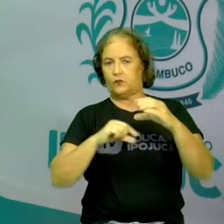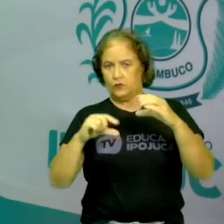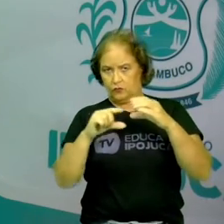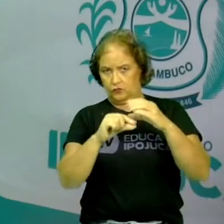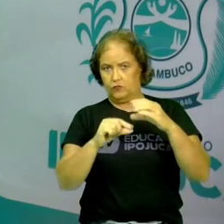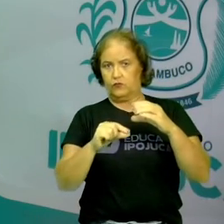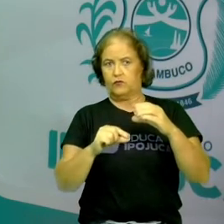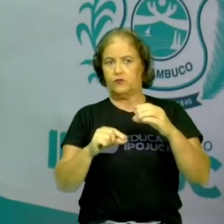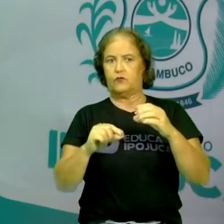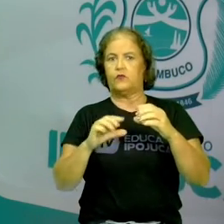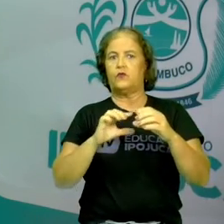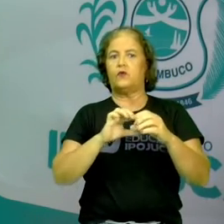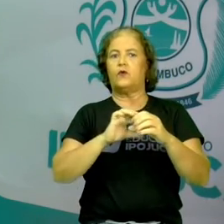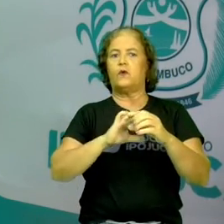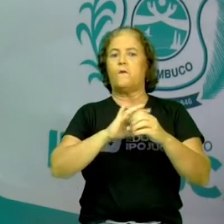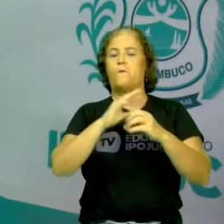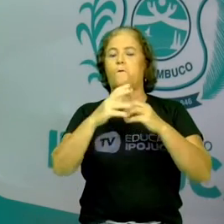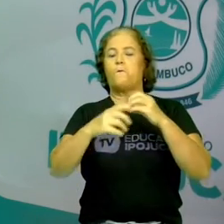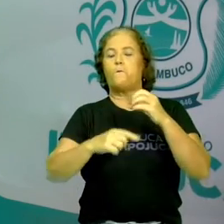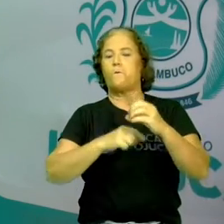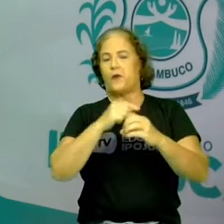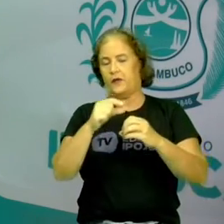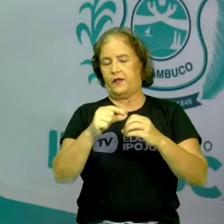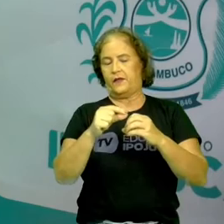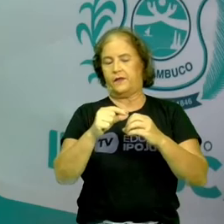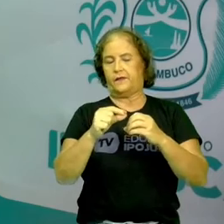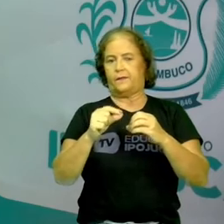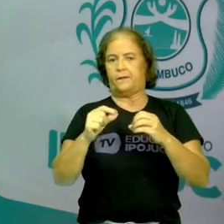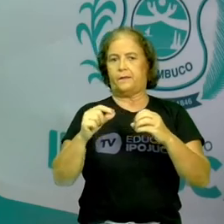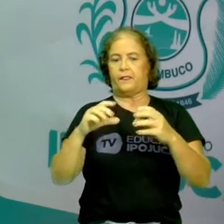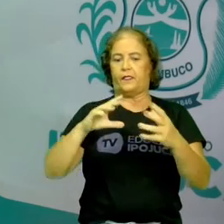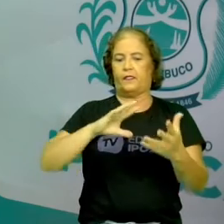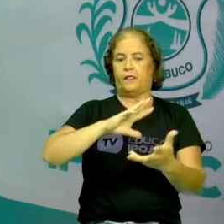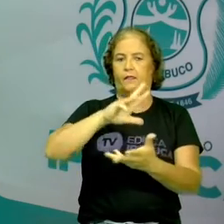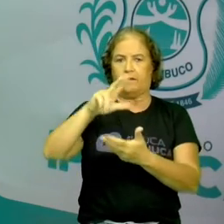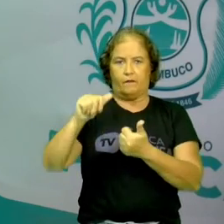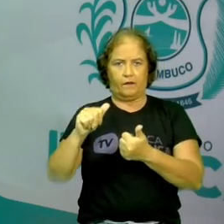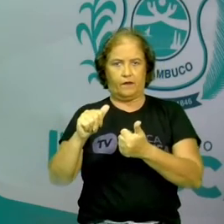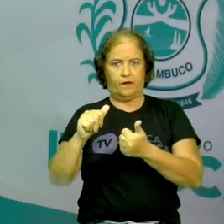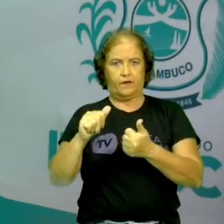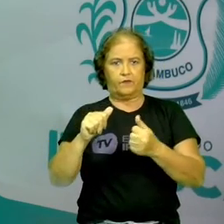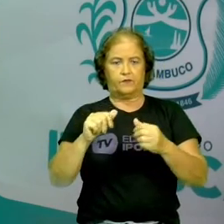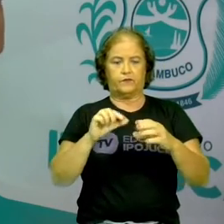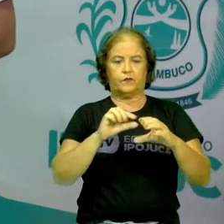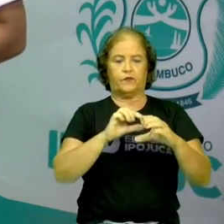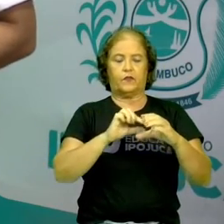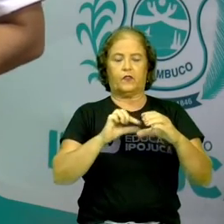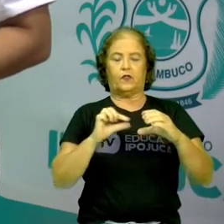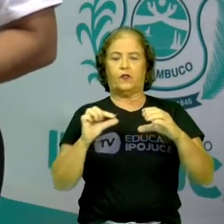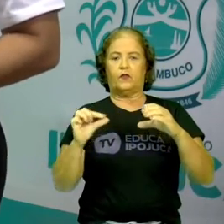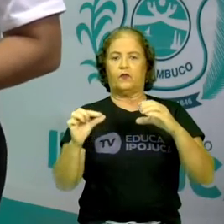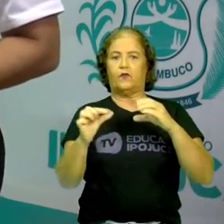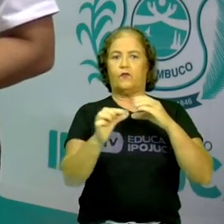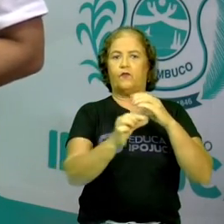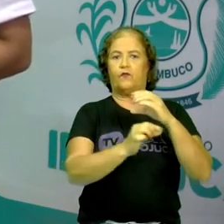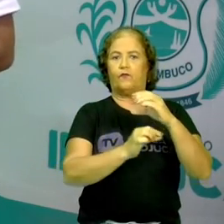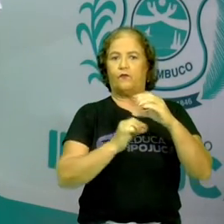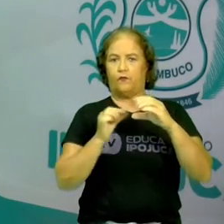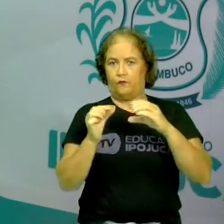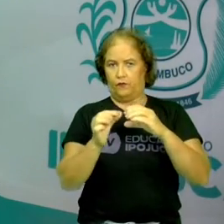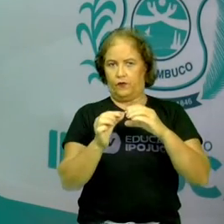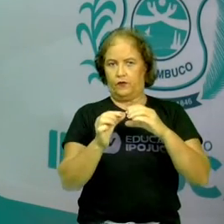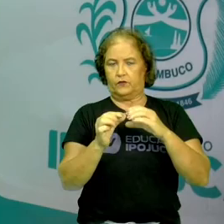e Vênus. Mercúrio, ele está a apenas 4.900 quilômetros do Sol.